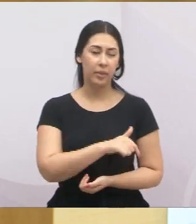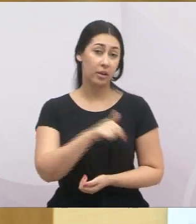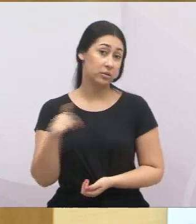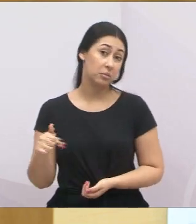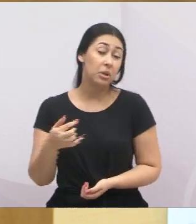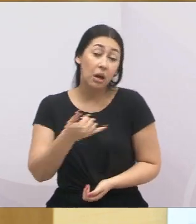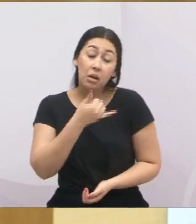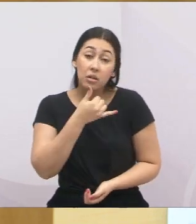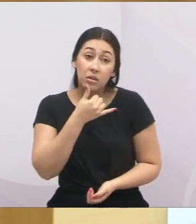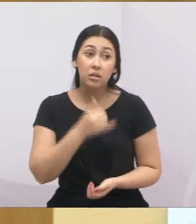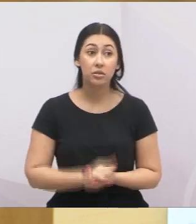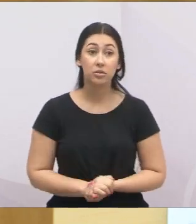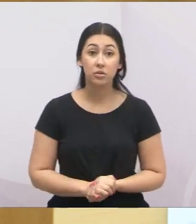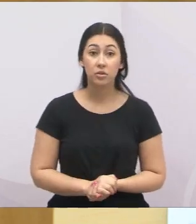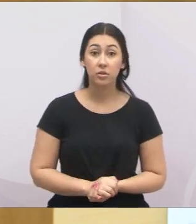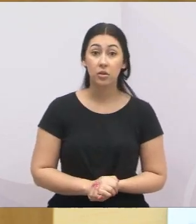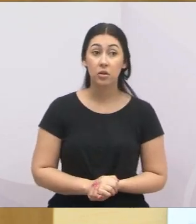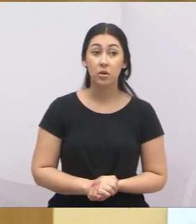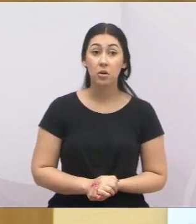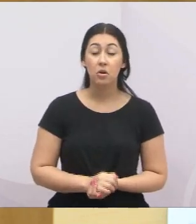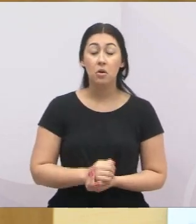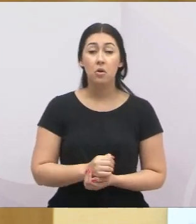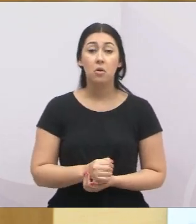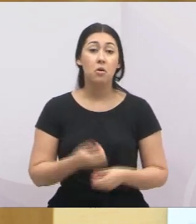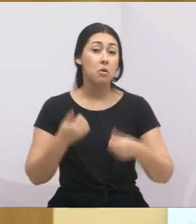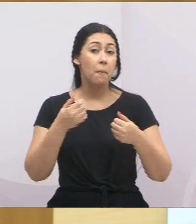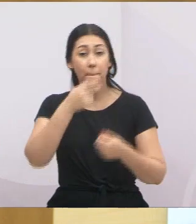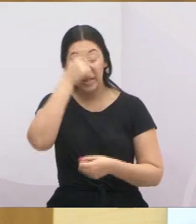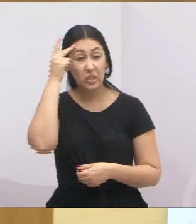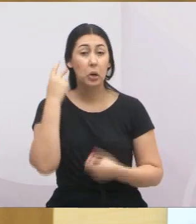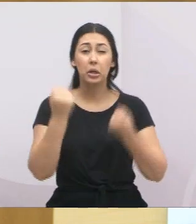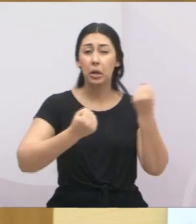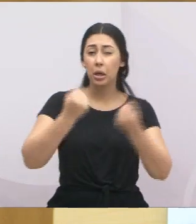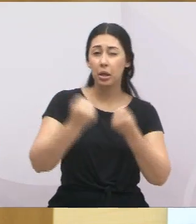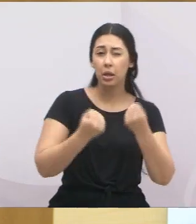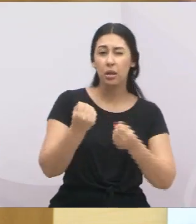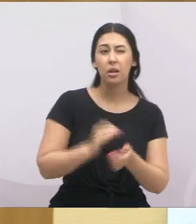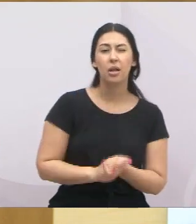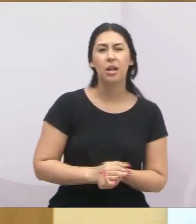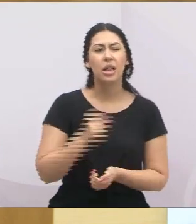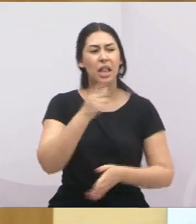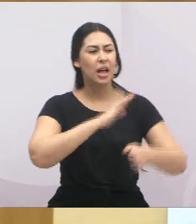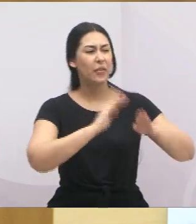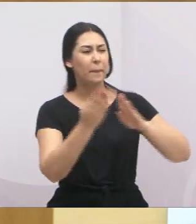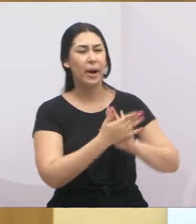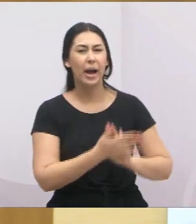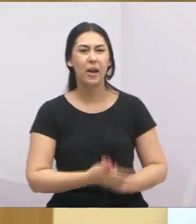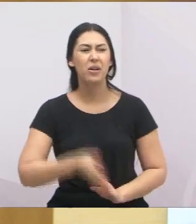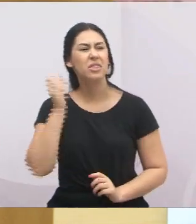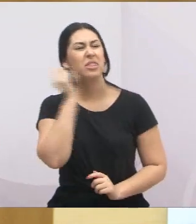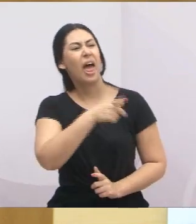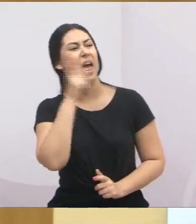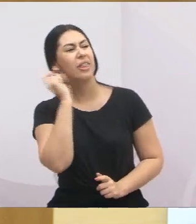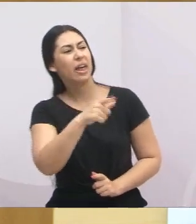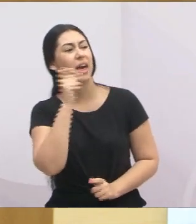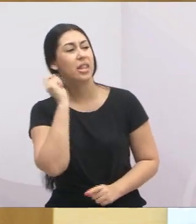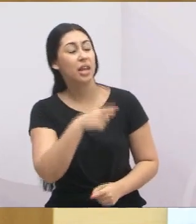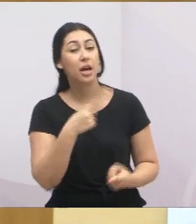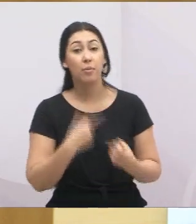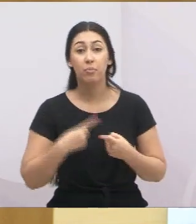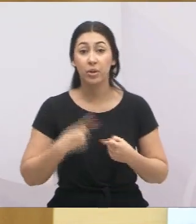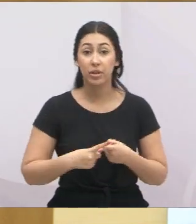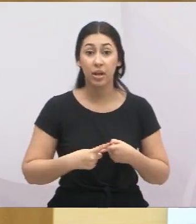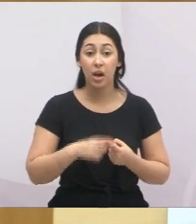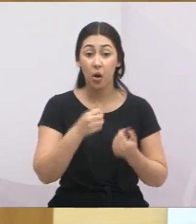infelizmente, um motorista e um cobrador, praticamente, as pessoas xingaram muito ali no Igarapés porque chegou às seis horas da manhã, não tinha ônibus. As